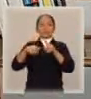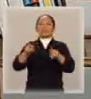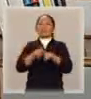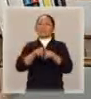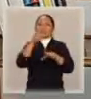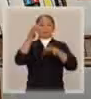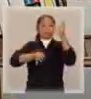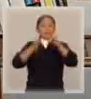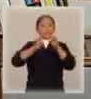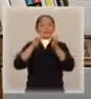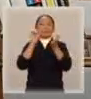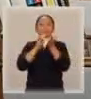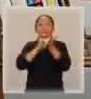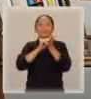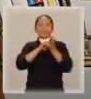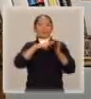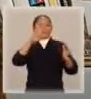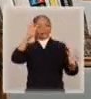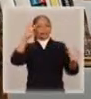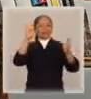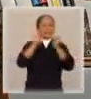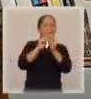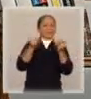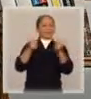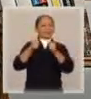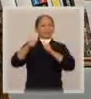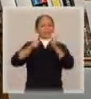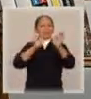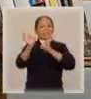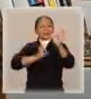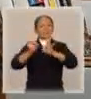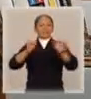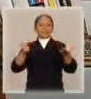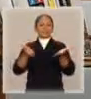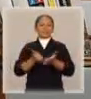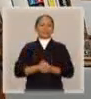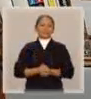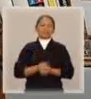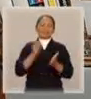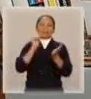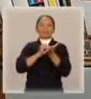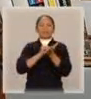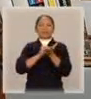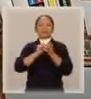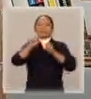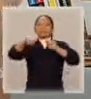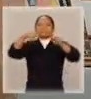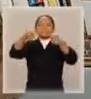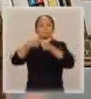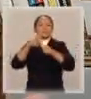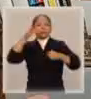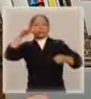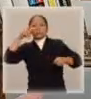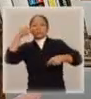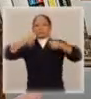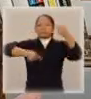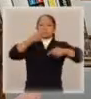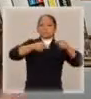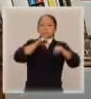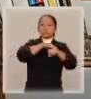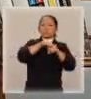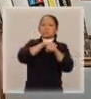ajustou à novidade. O que a senhora acha que falta para esse ajuste acontecer? Falta conhecimento, falta discussão,